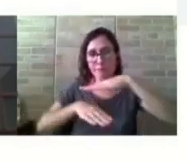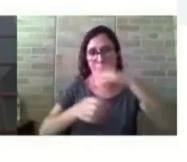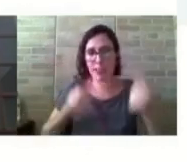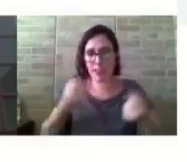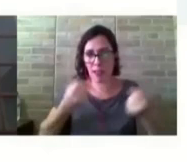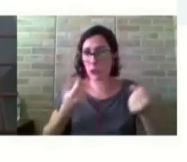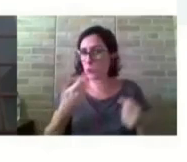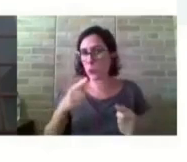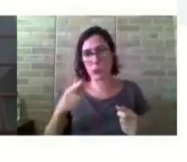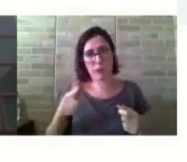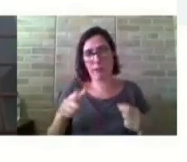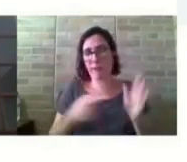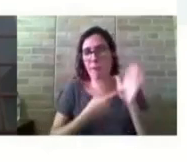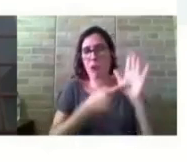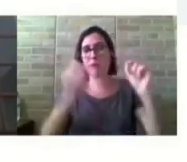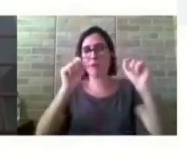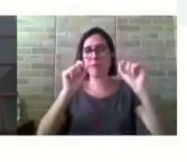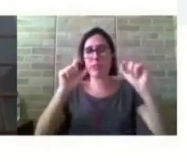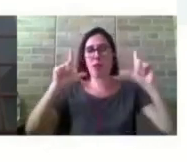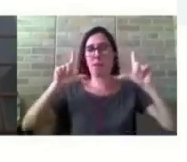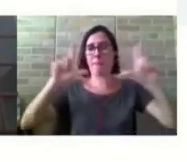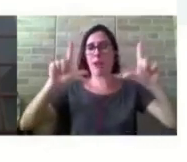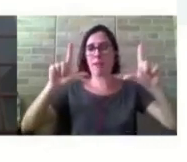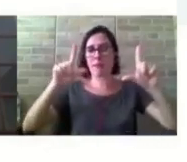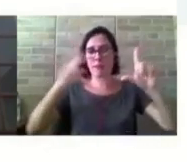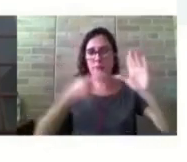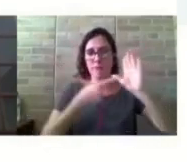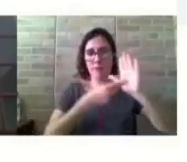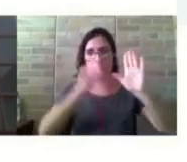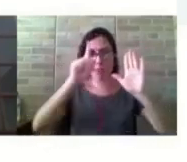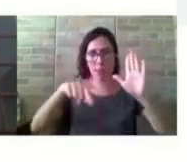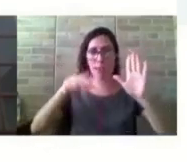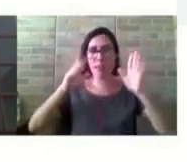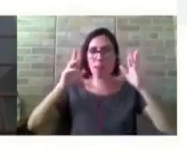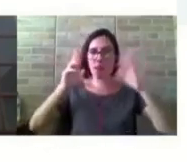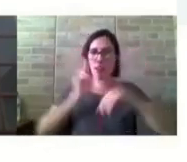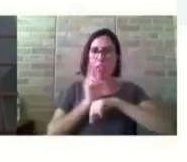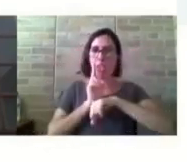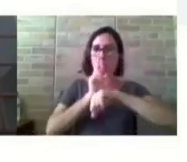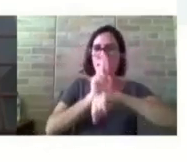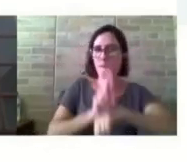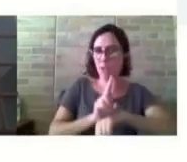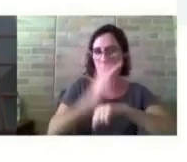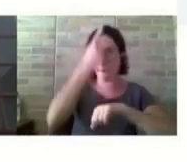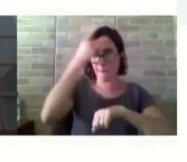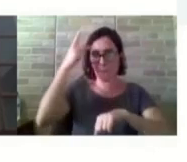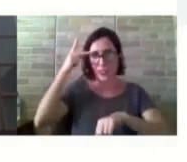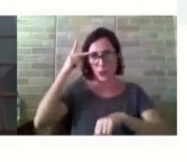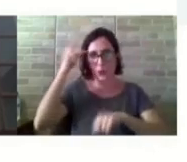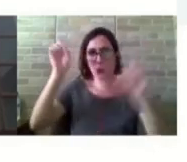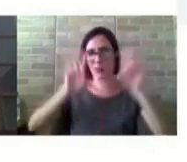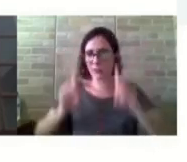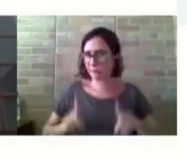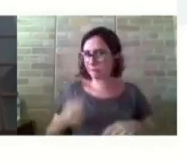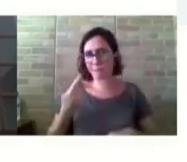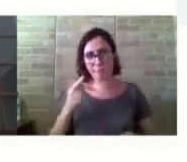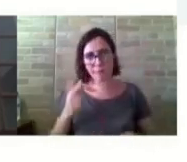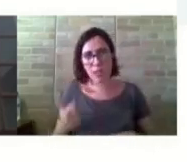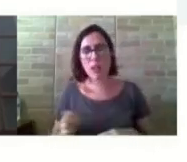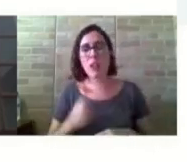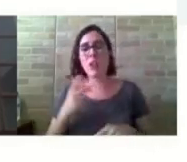rodas, não tinham coberturas, né? Principalmente para possibilitar que em dia de chuva,